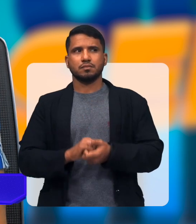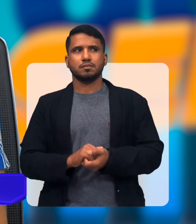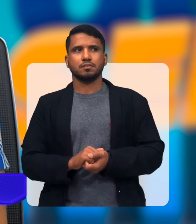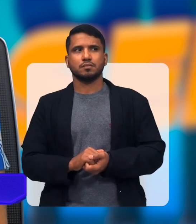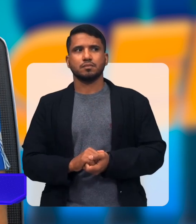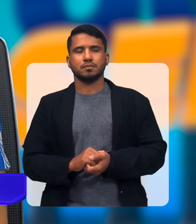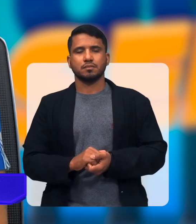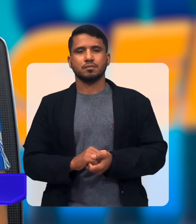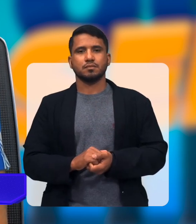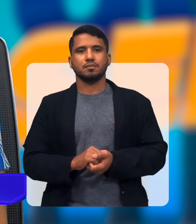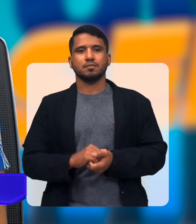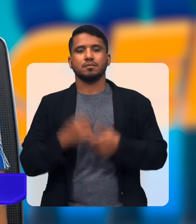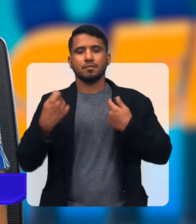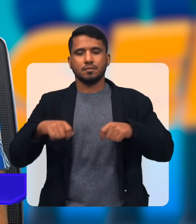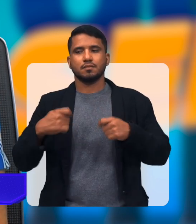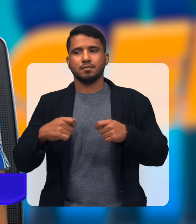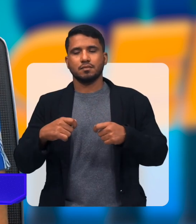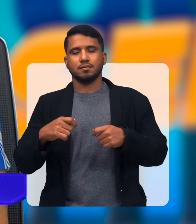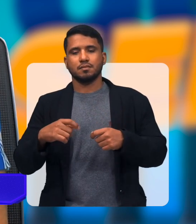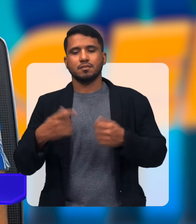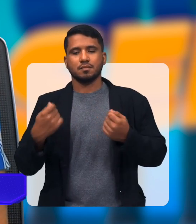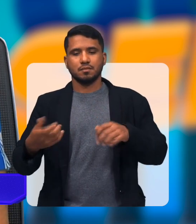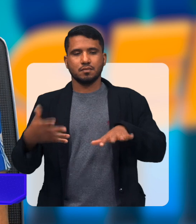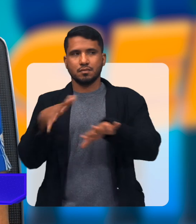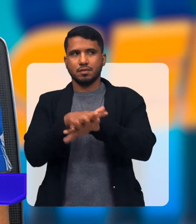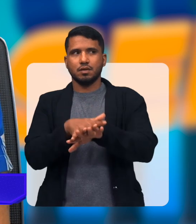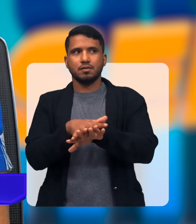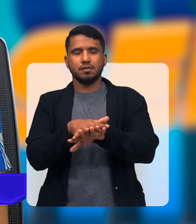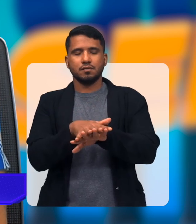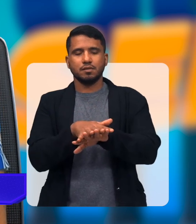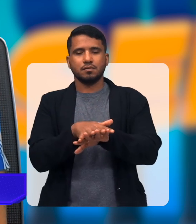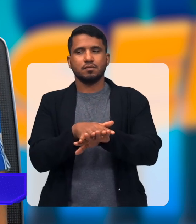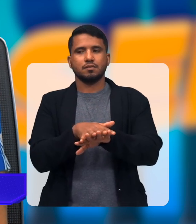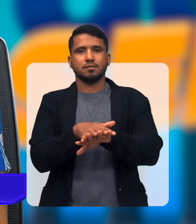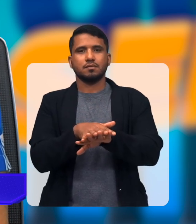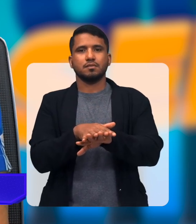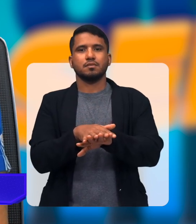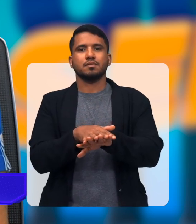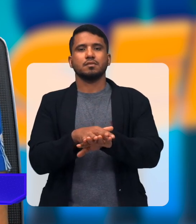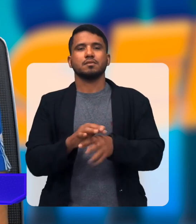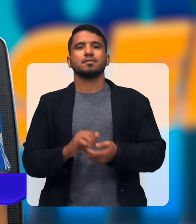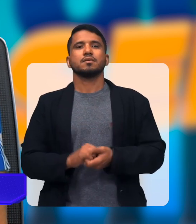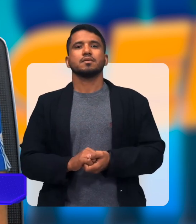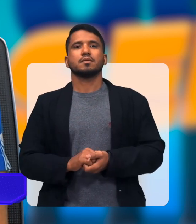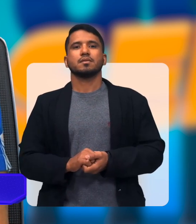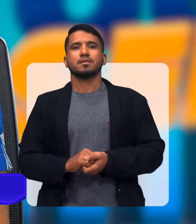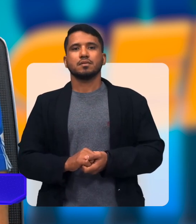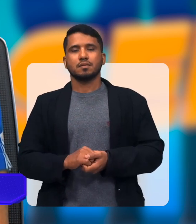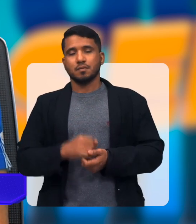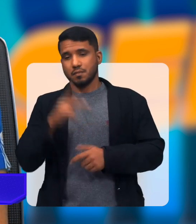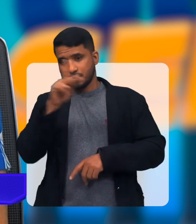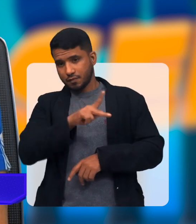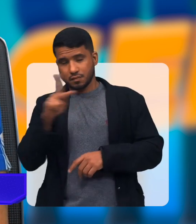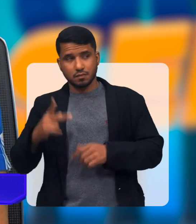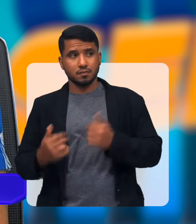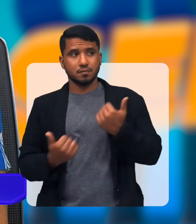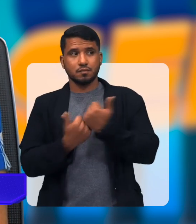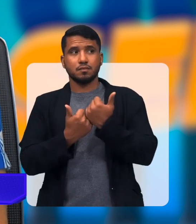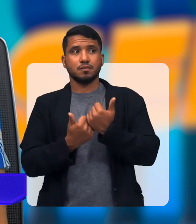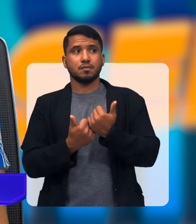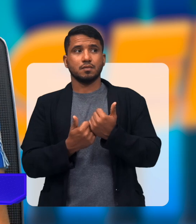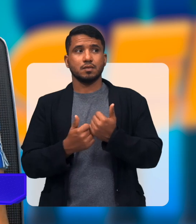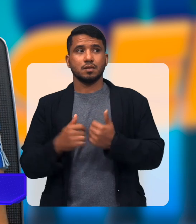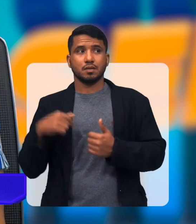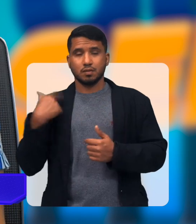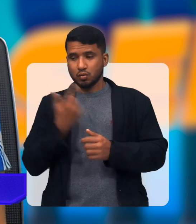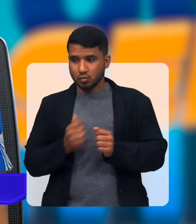foi falado Né? Que precisa Na questão Da inclusão De professores Auxiliares Né?